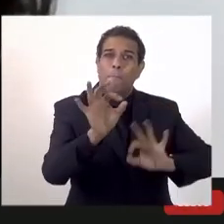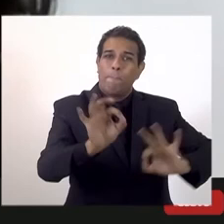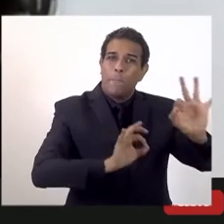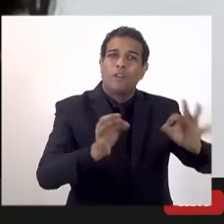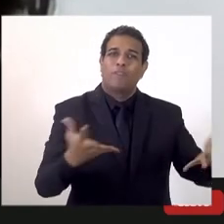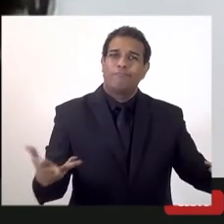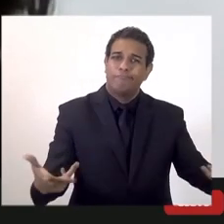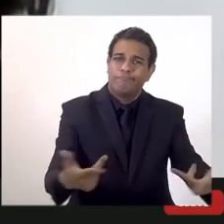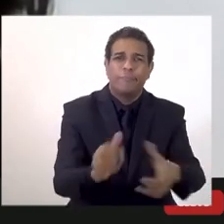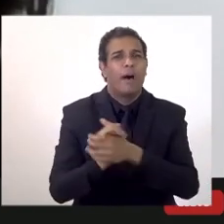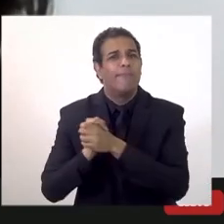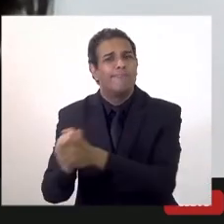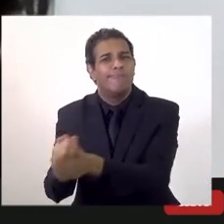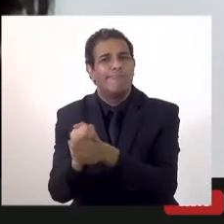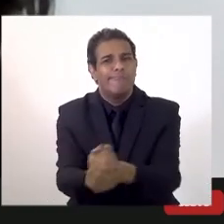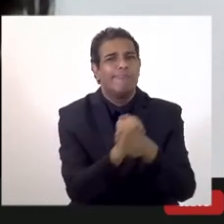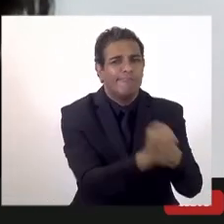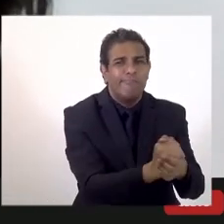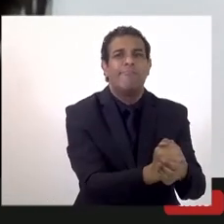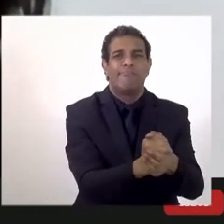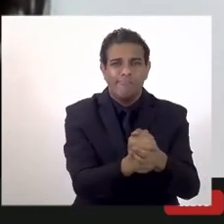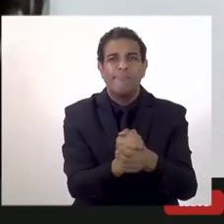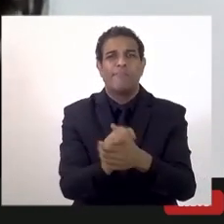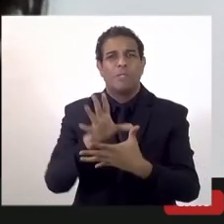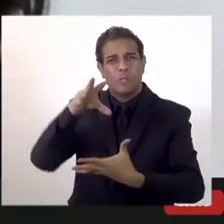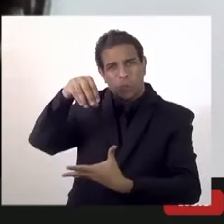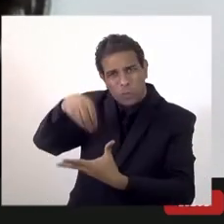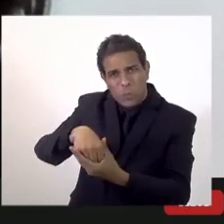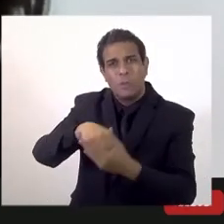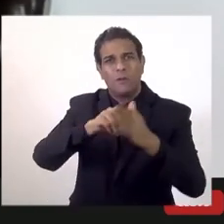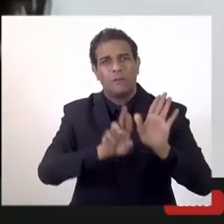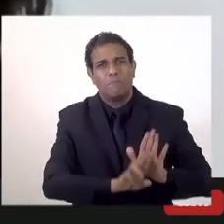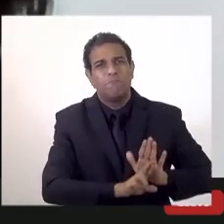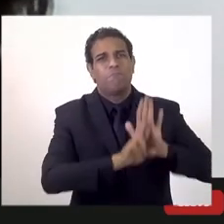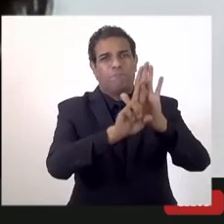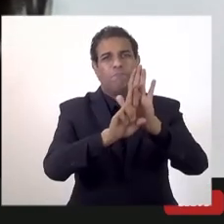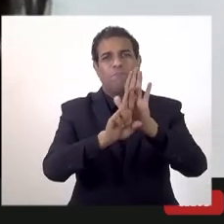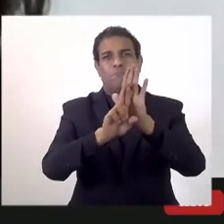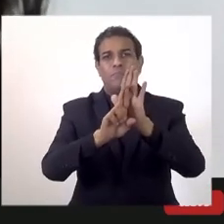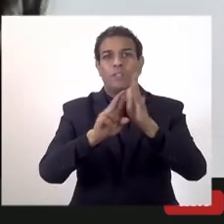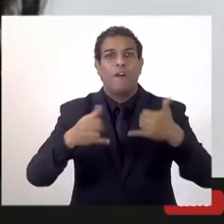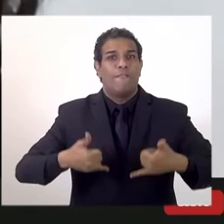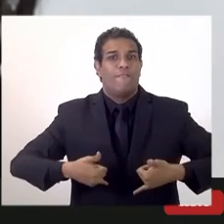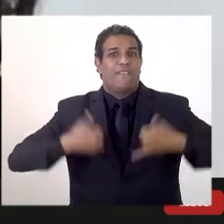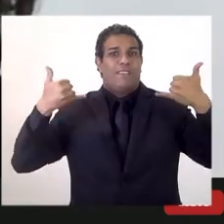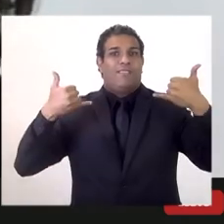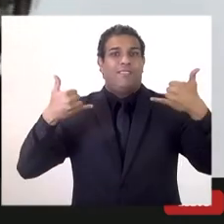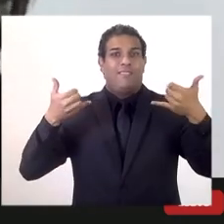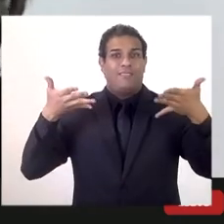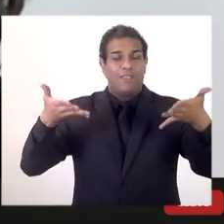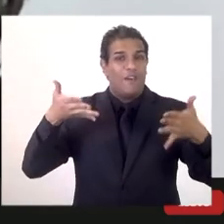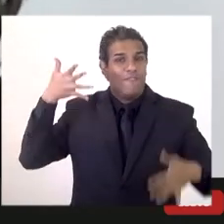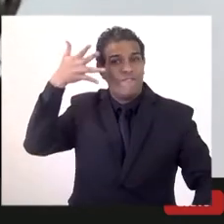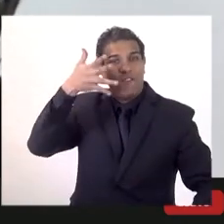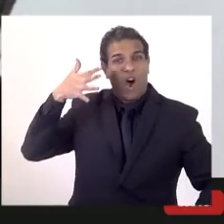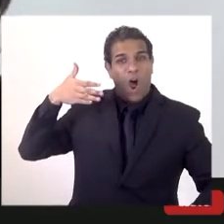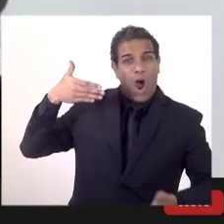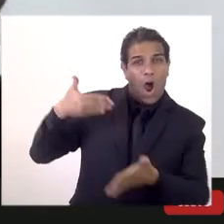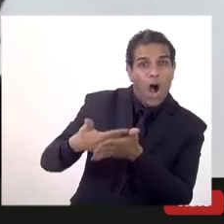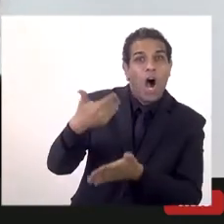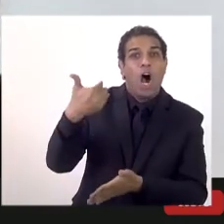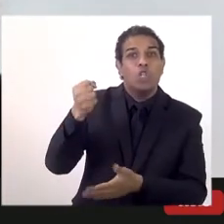também parabenizar em nome da Geisa o aniversário do fórum o fórum vem fazendo um trabalho